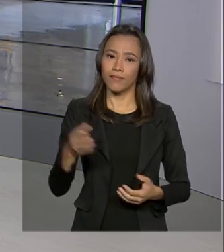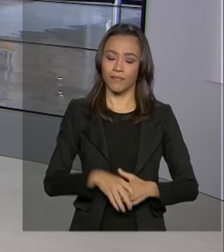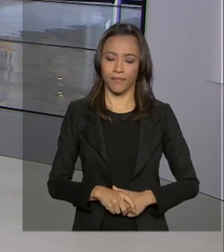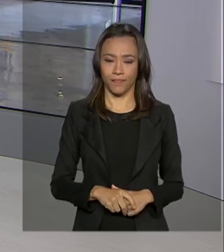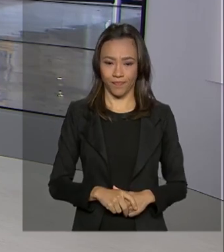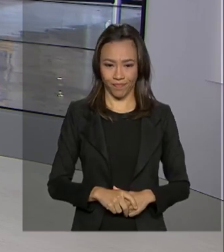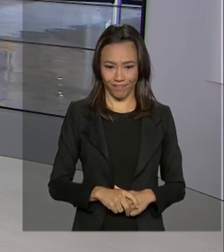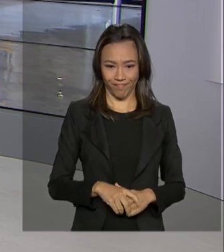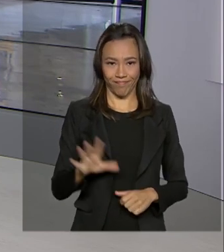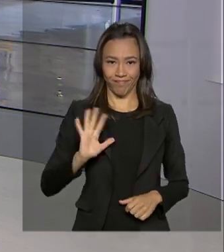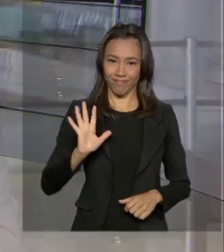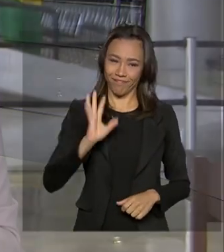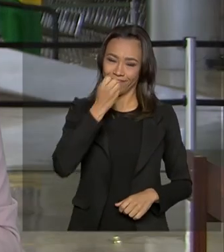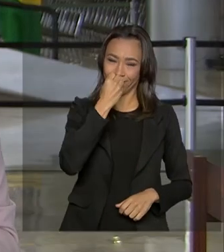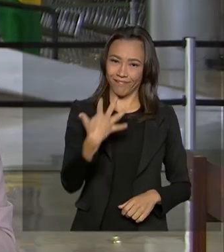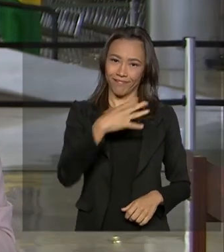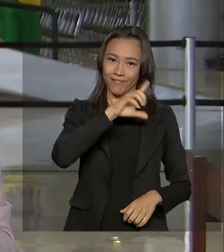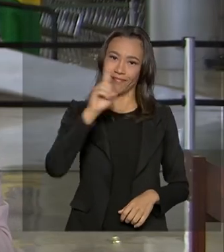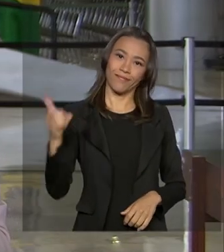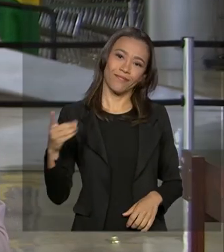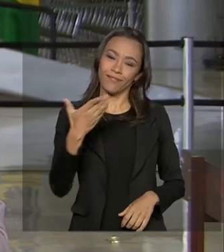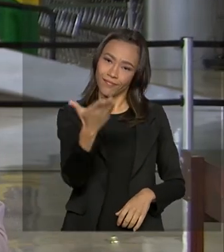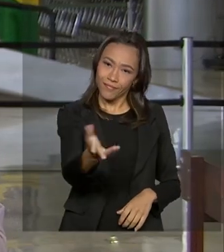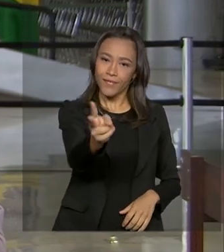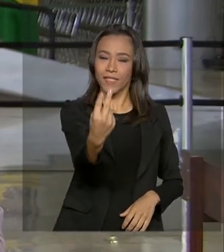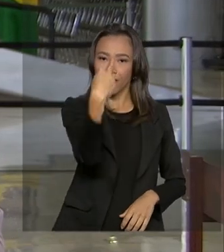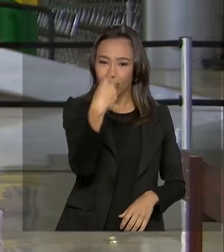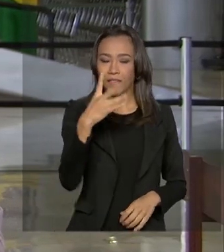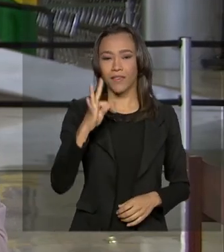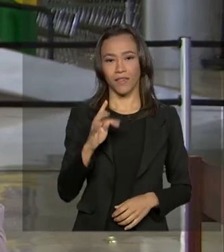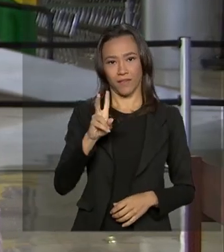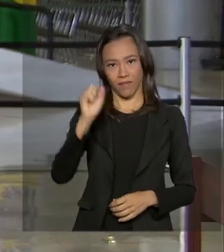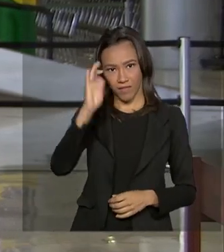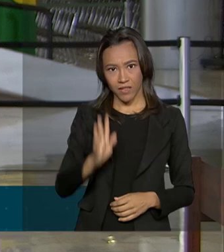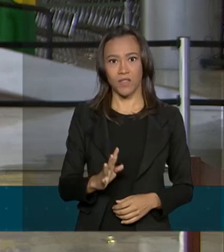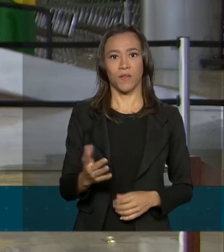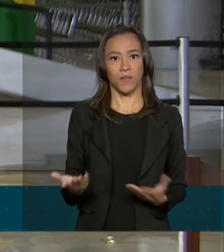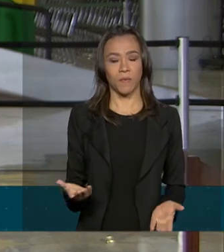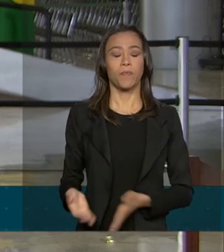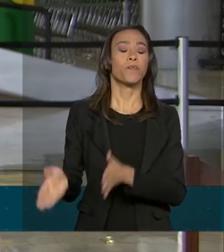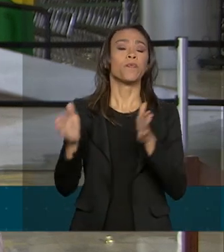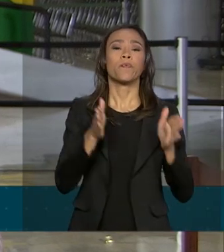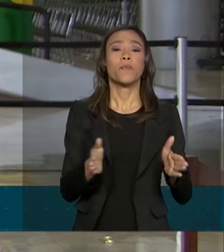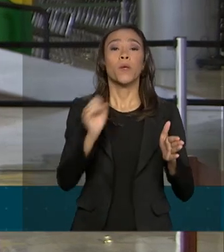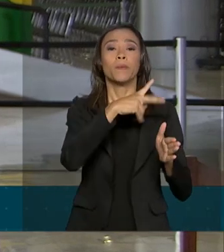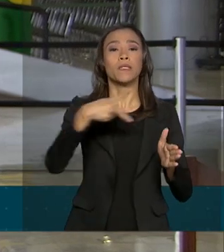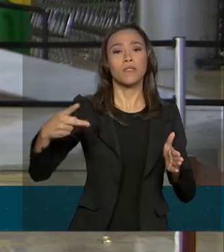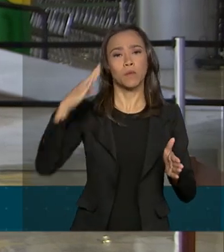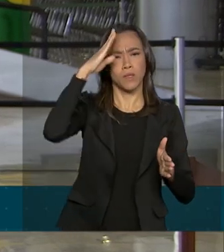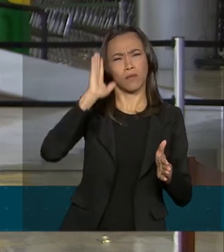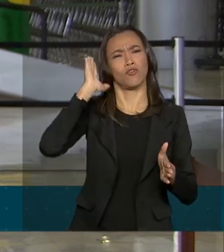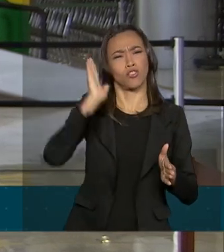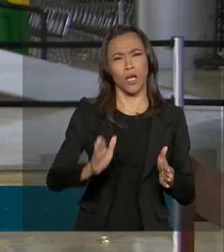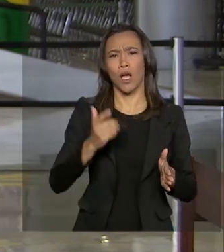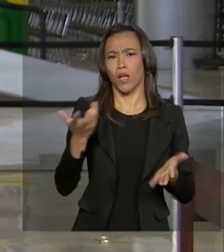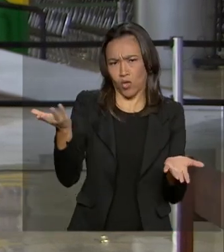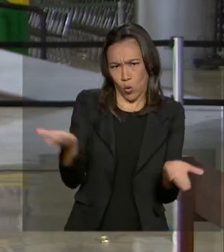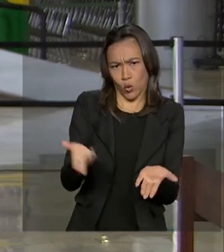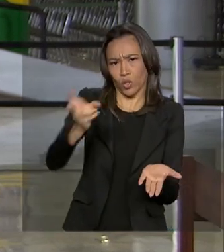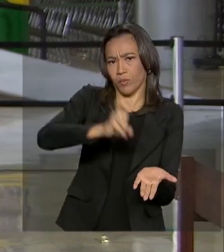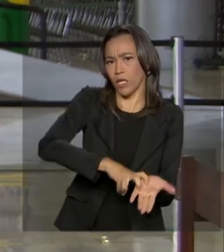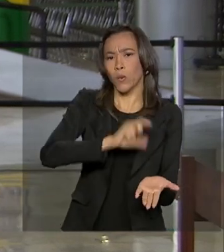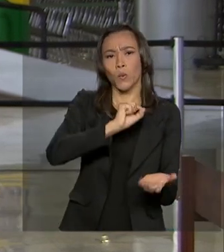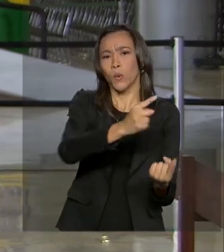Olá, bom dia para você, Renata. Bom dia para você que acompanha a TV Brasil. O presidente Jair Bolsonaro já recebeu agora pela manhã